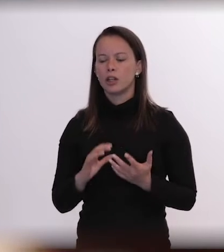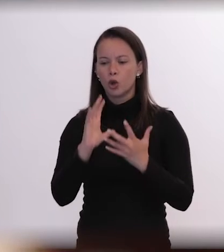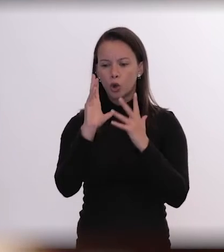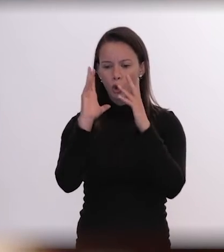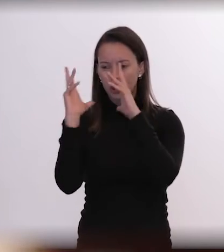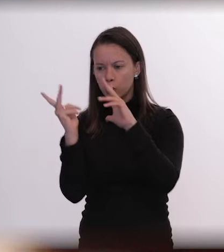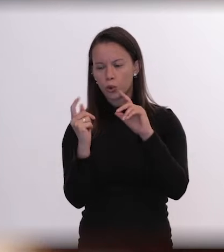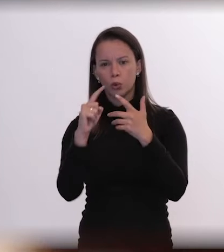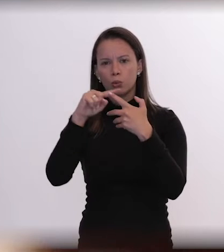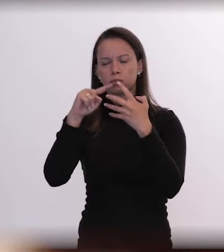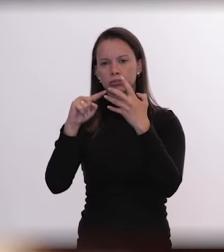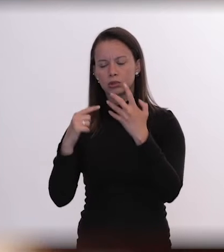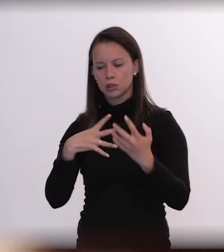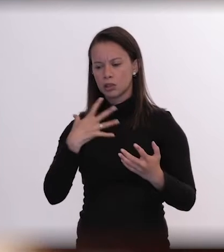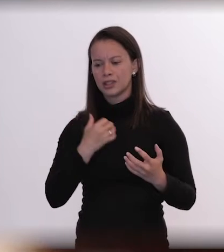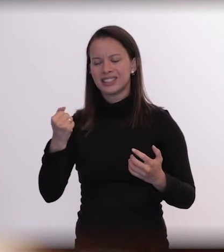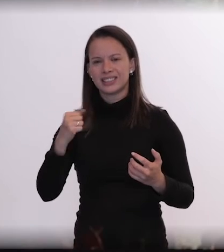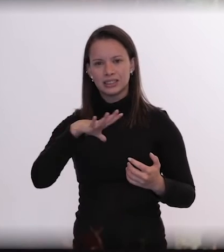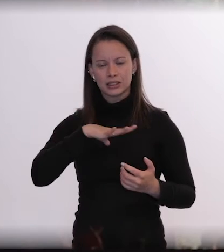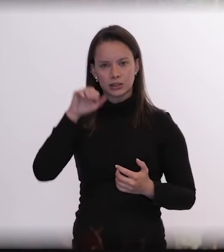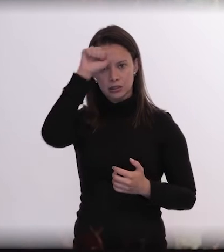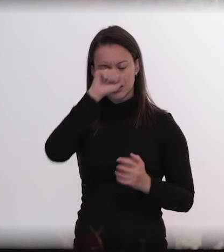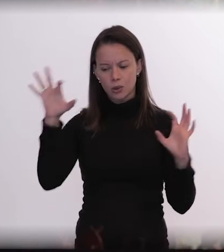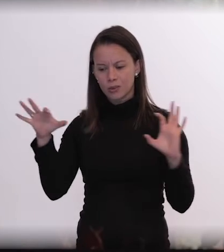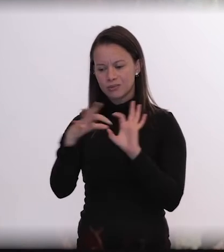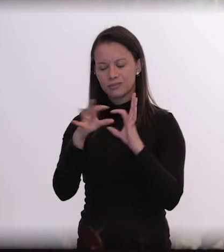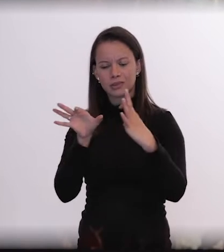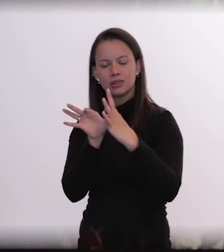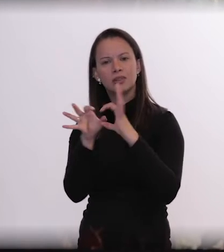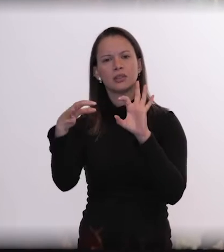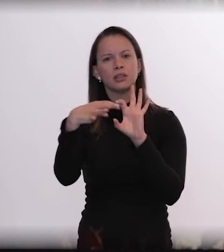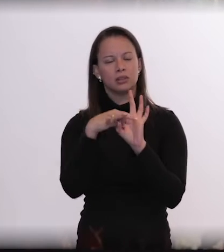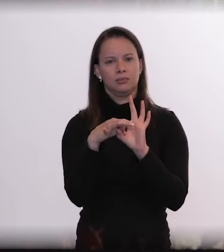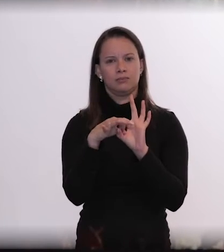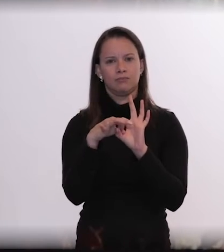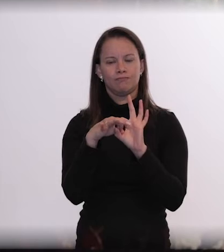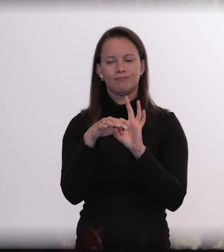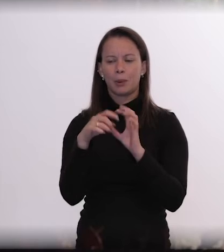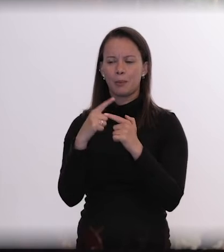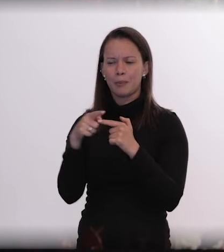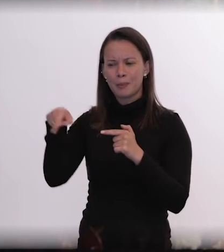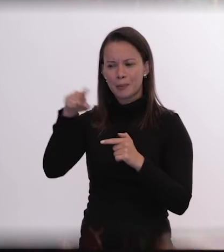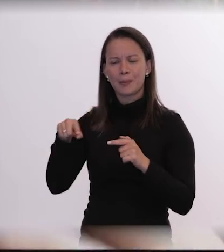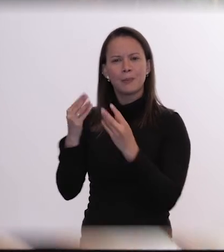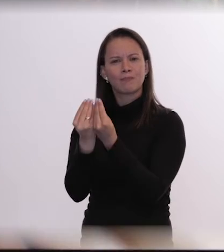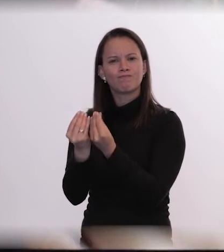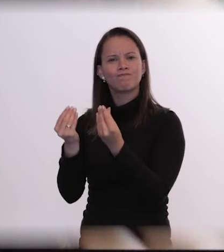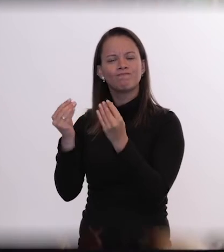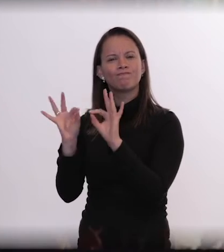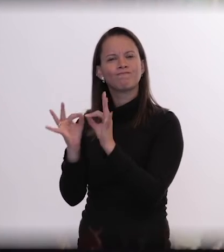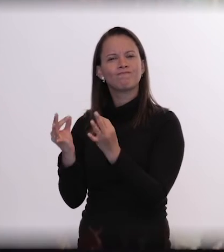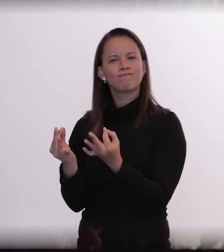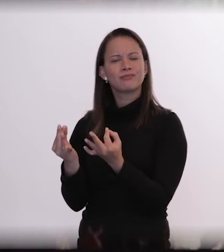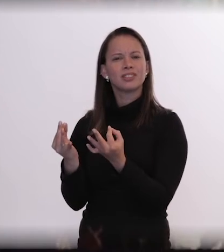de suicídios de adolescentes de Altamira porque são os adolescentes os mais vulneráveis. São eles